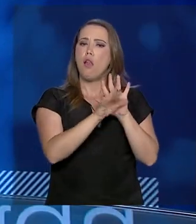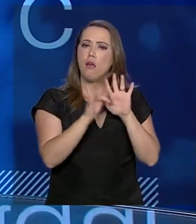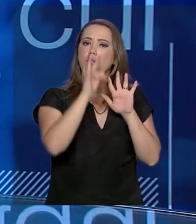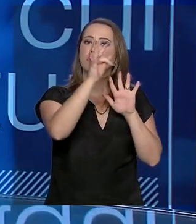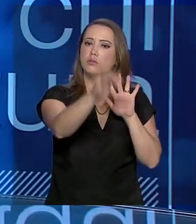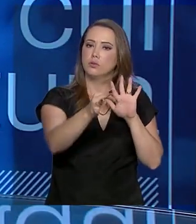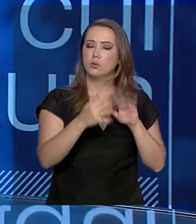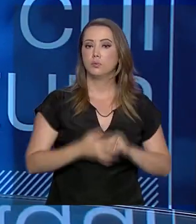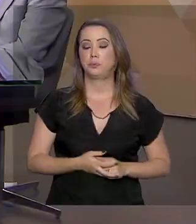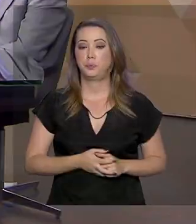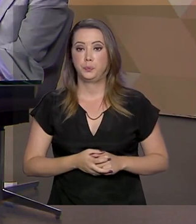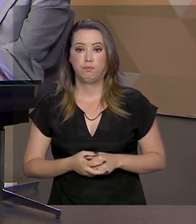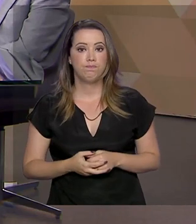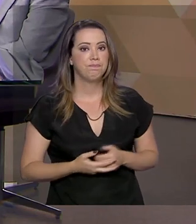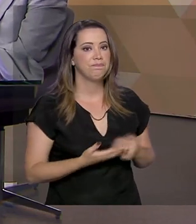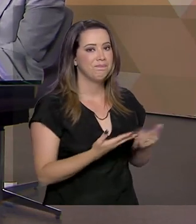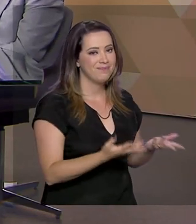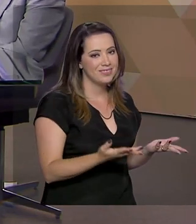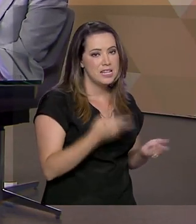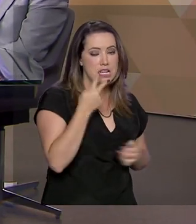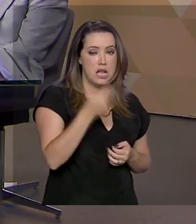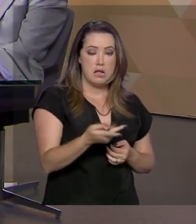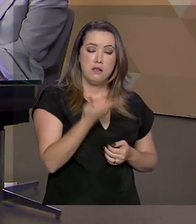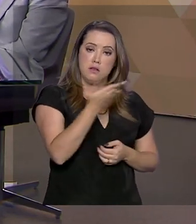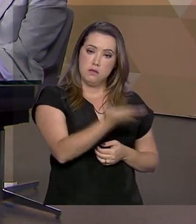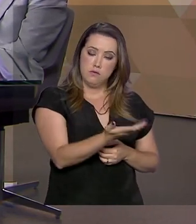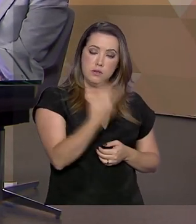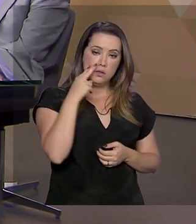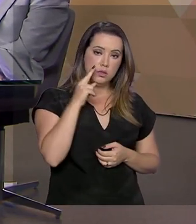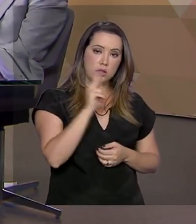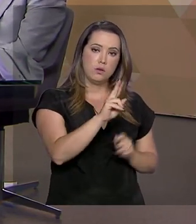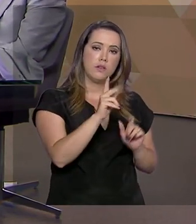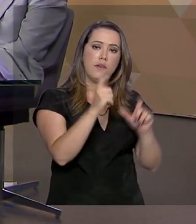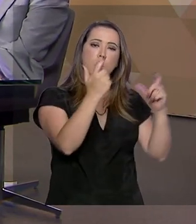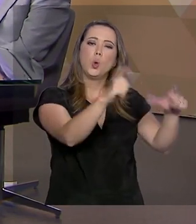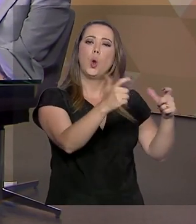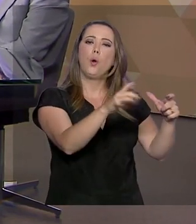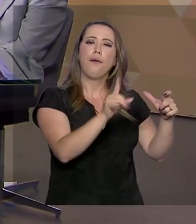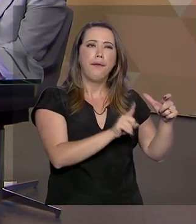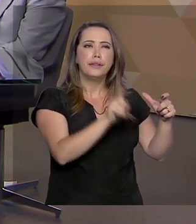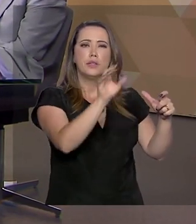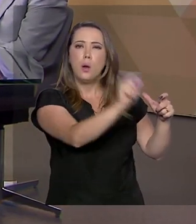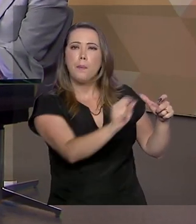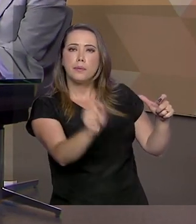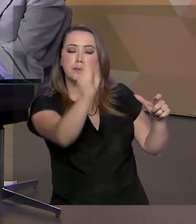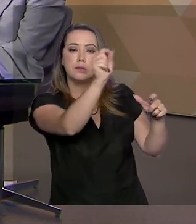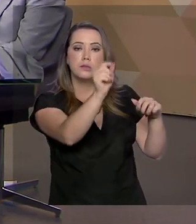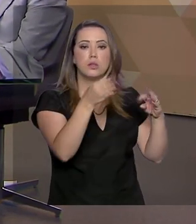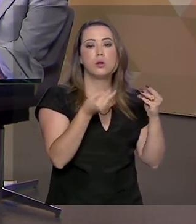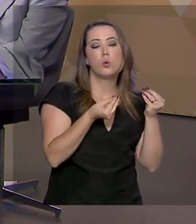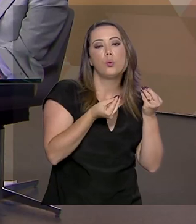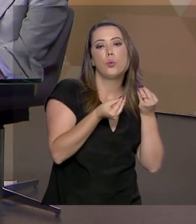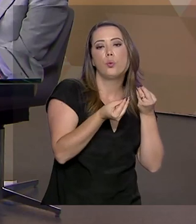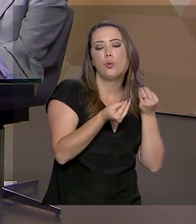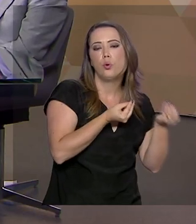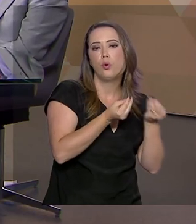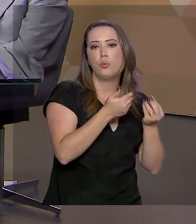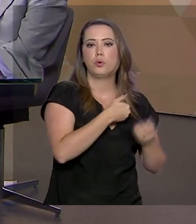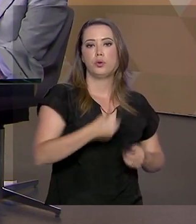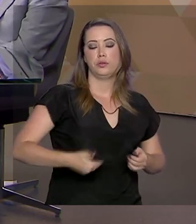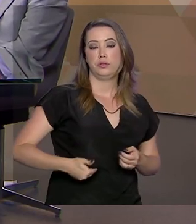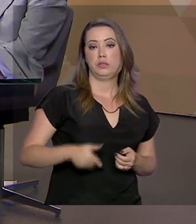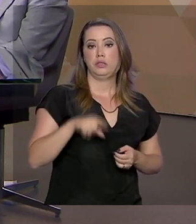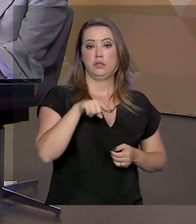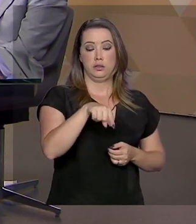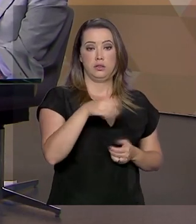setor pesqueiro e aquícola. Agora, falando aí nessa ótica regional, das demandas regionais, o governo